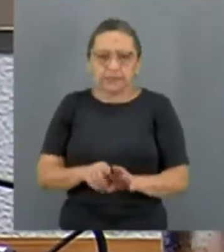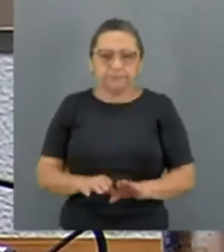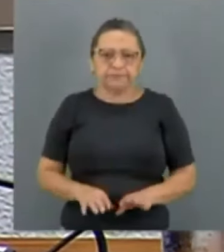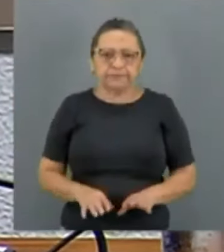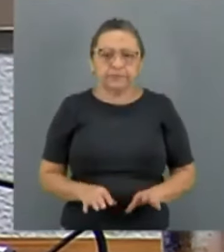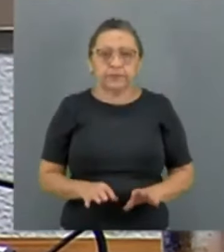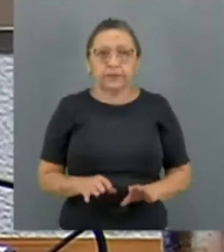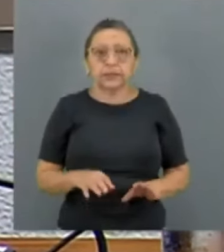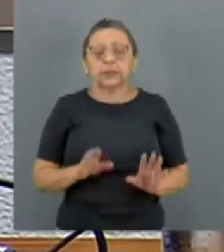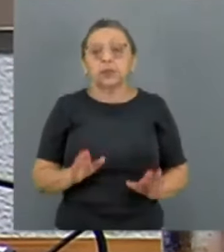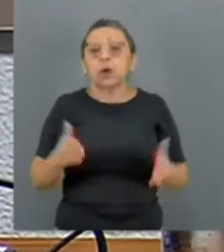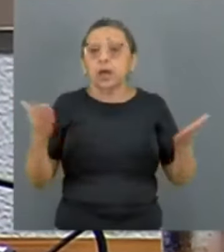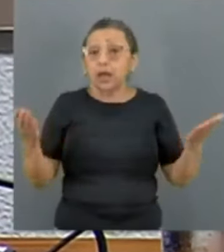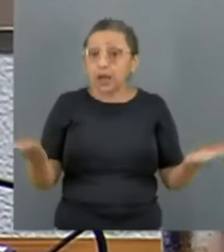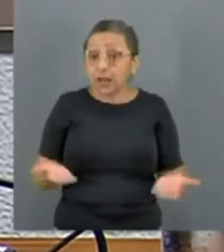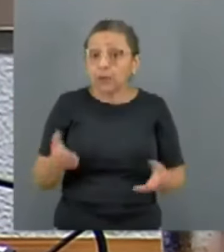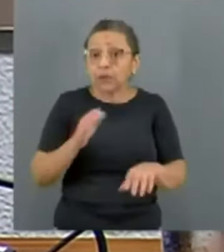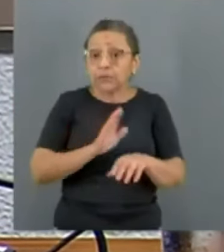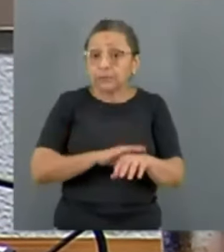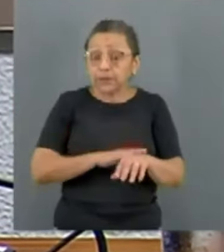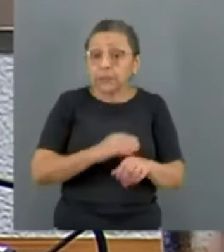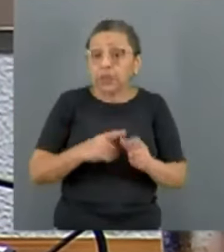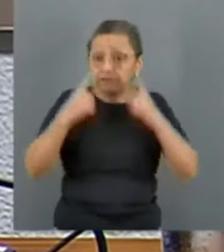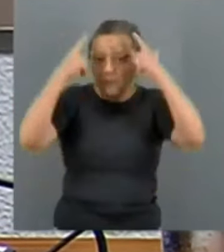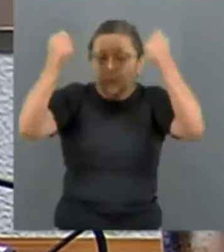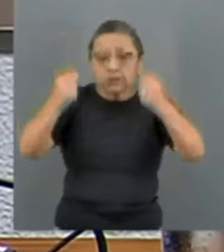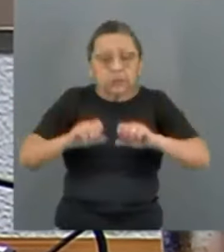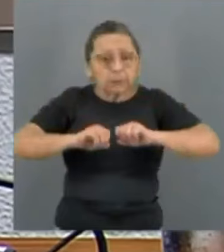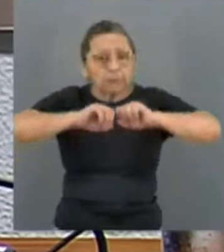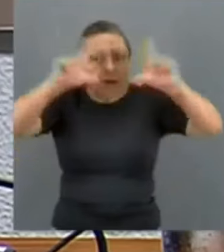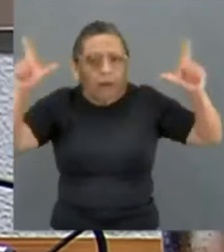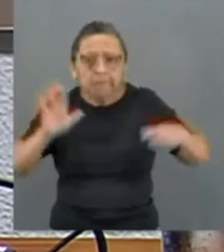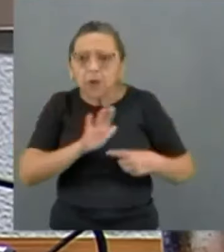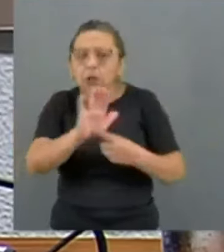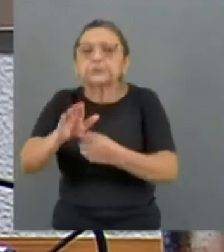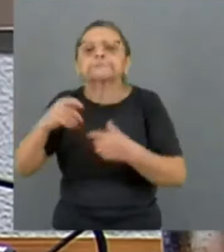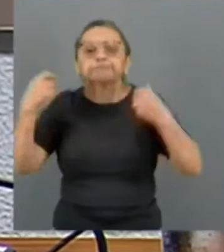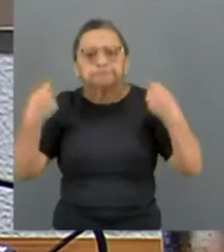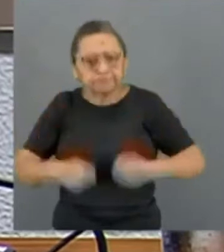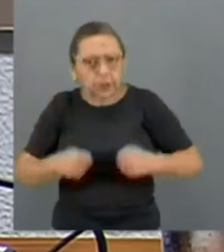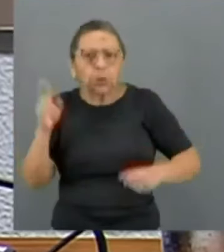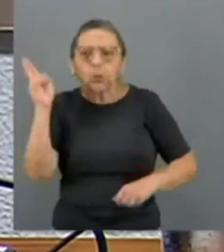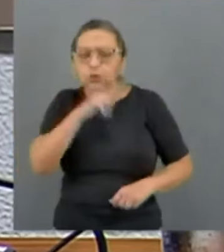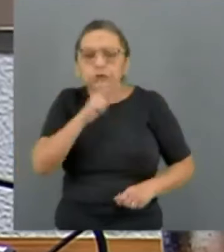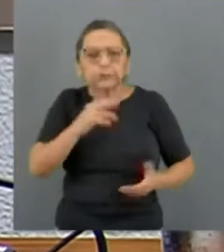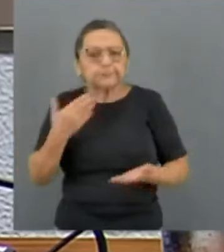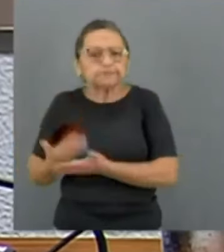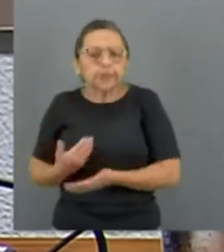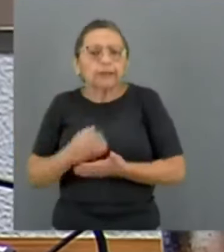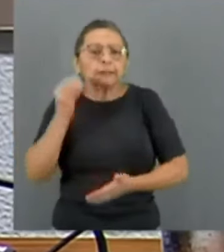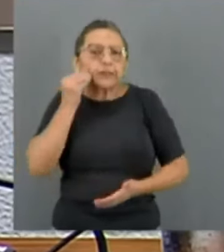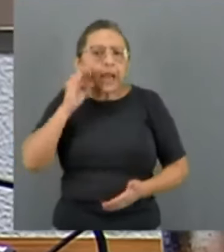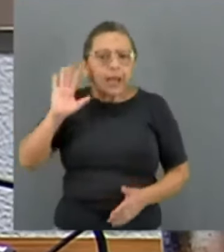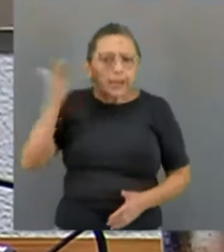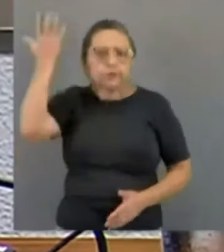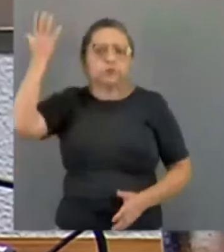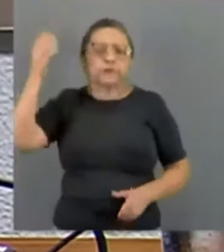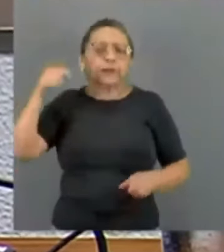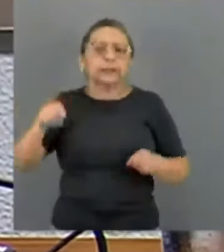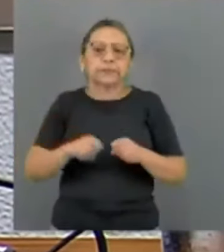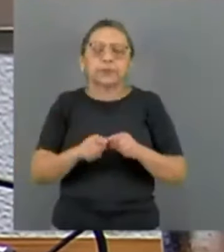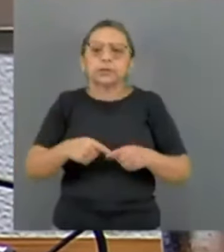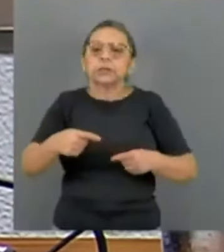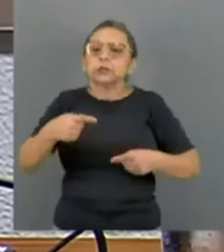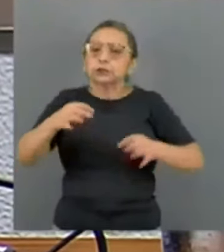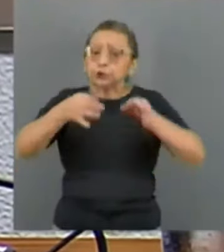Senhor presidente, a atual escalada de violência põe em evidência a urgência de buscar solução justa, política e